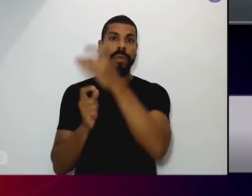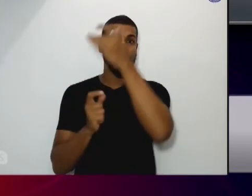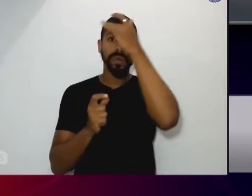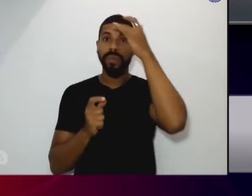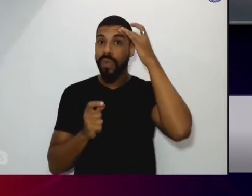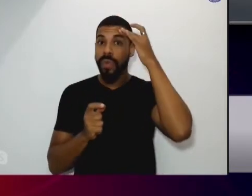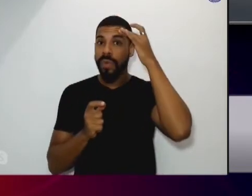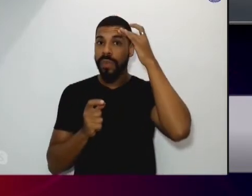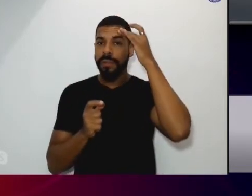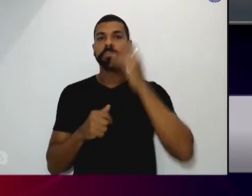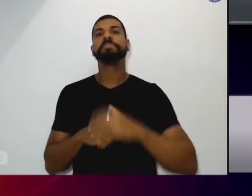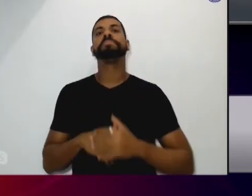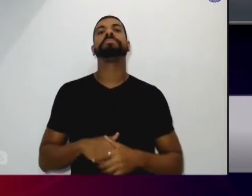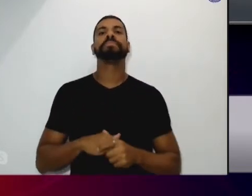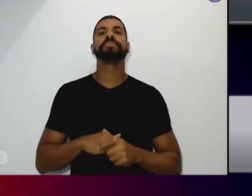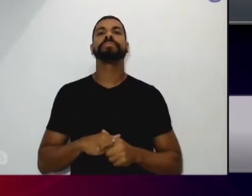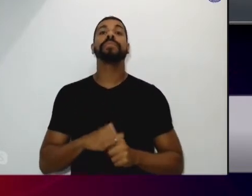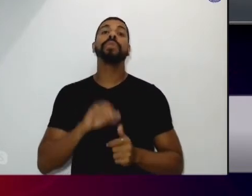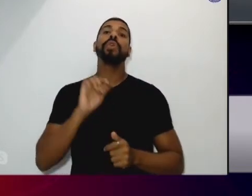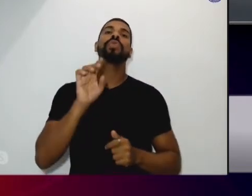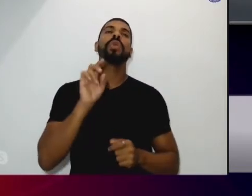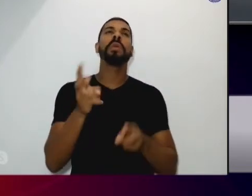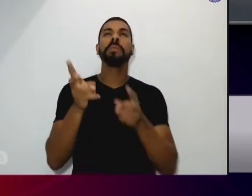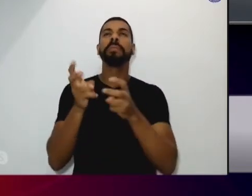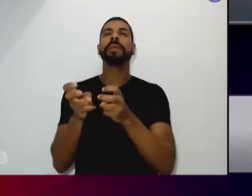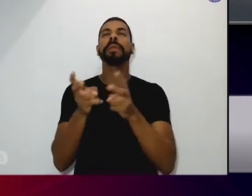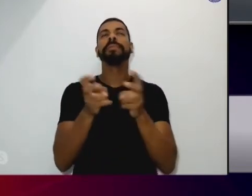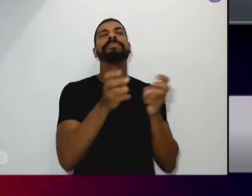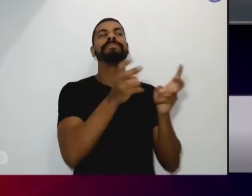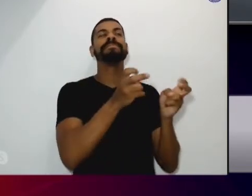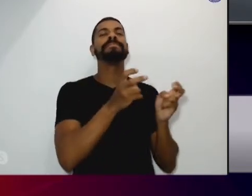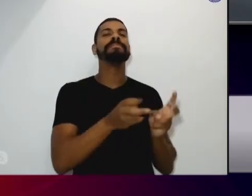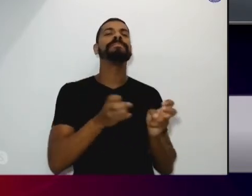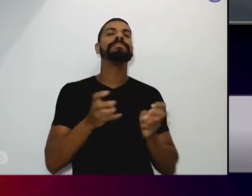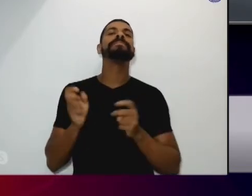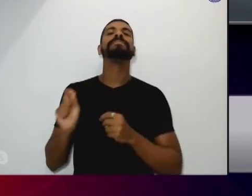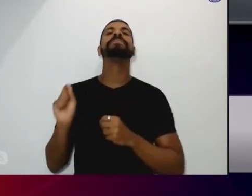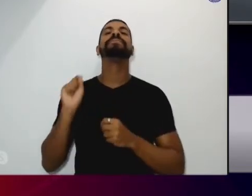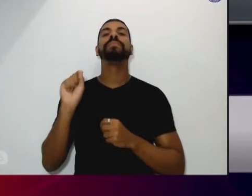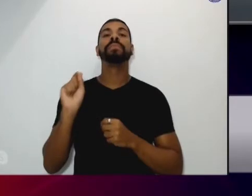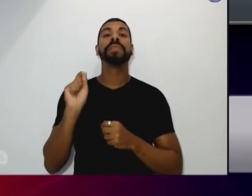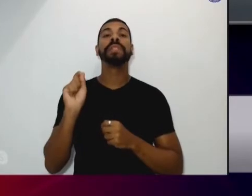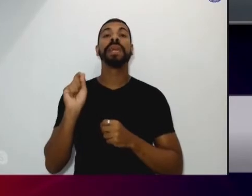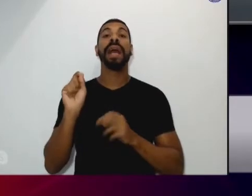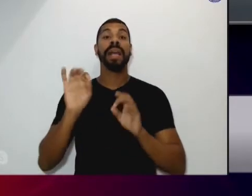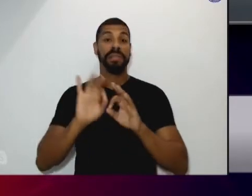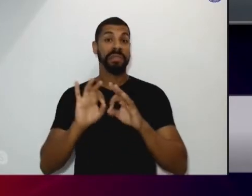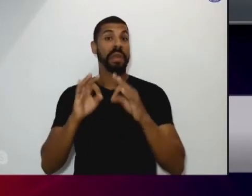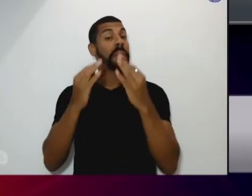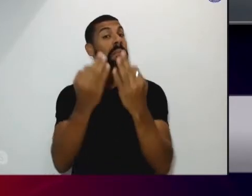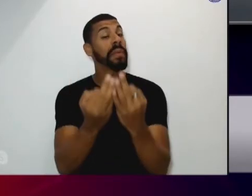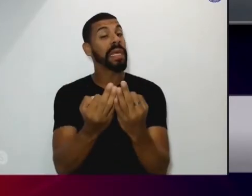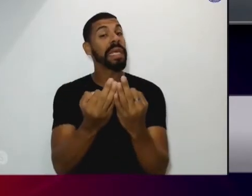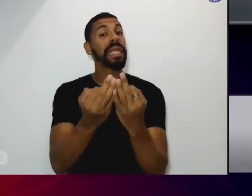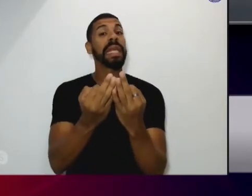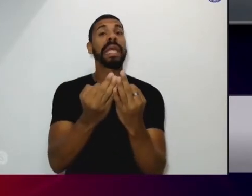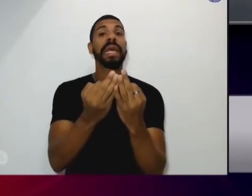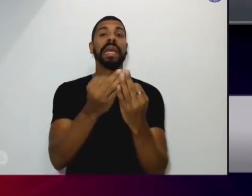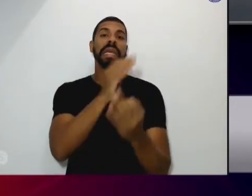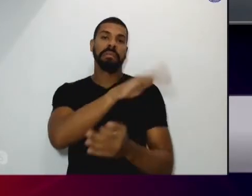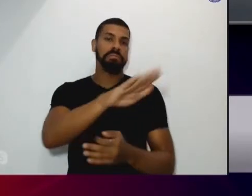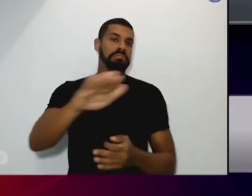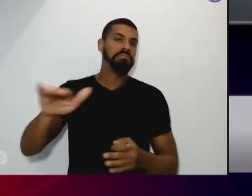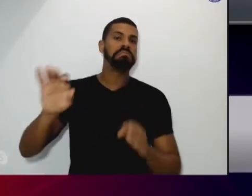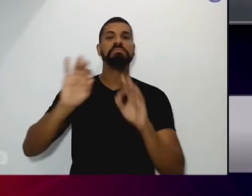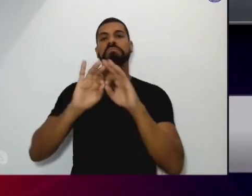problemas só que eles observaram que as famílias os familiares né também